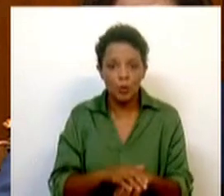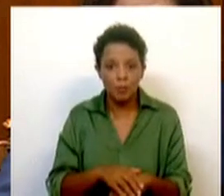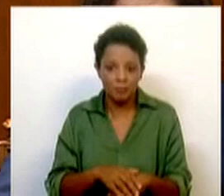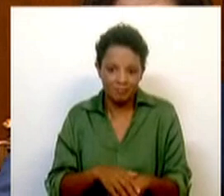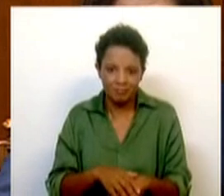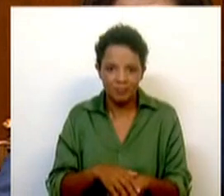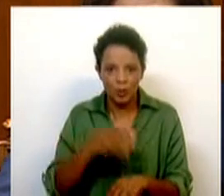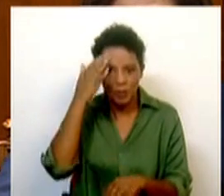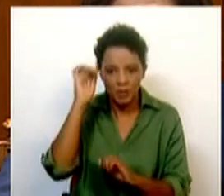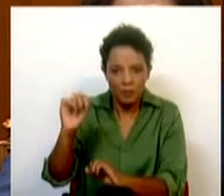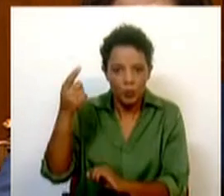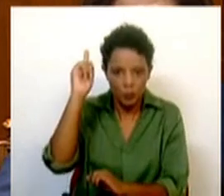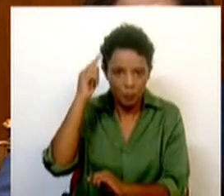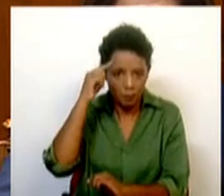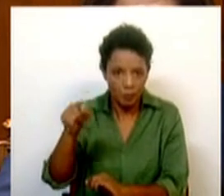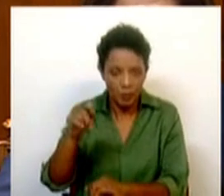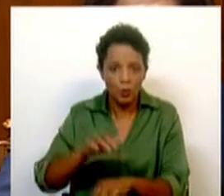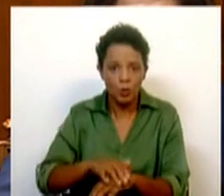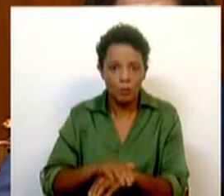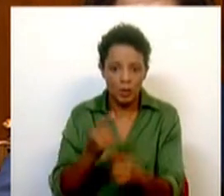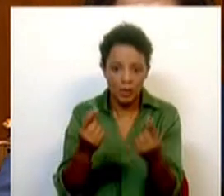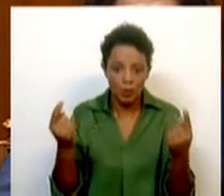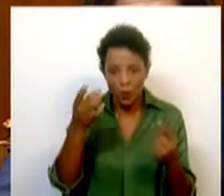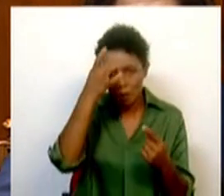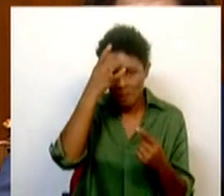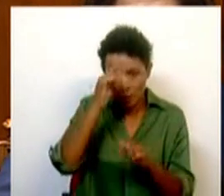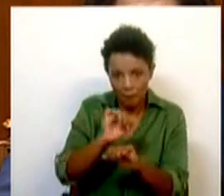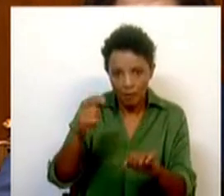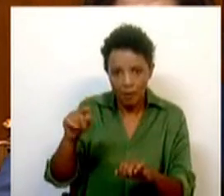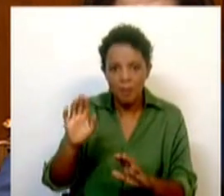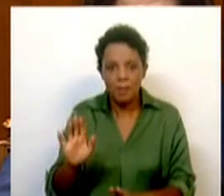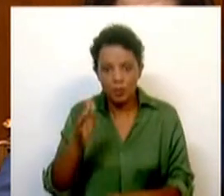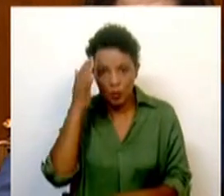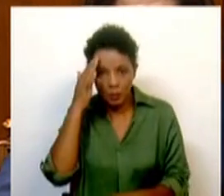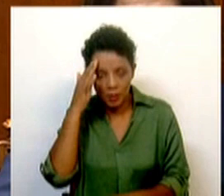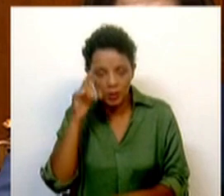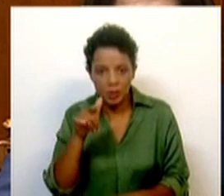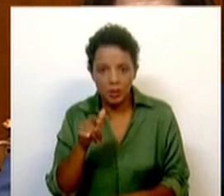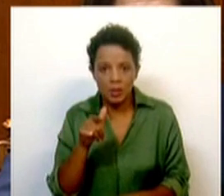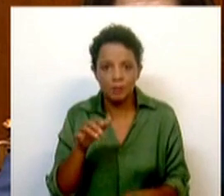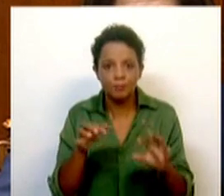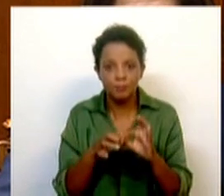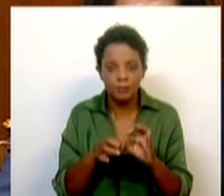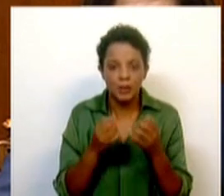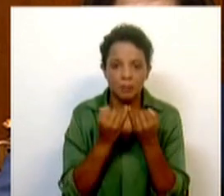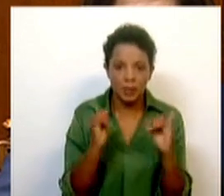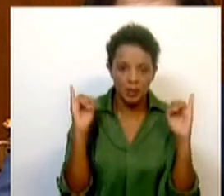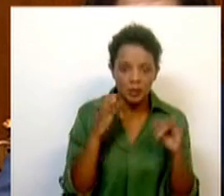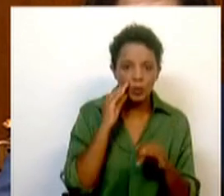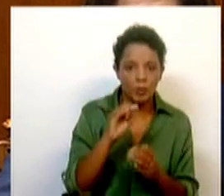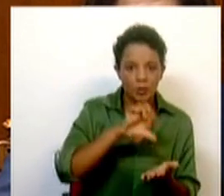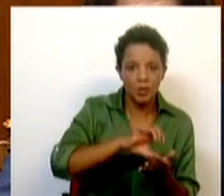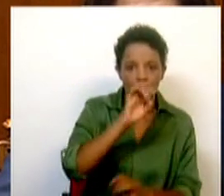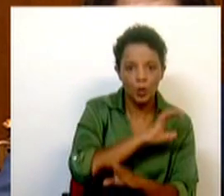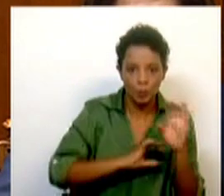competência sua. Como sabe, é competência sobre a qual cada um de nós tem a sua opinião, mas é uma competência exercida em regime de independência pelo Banco